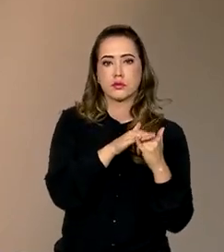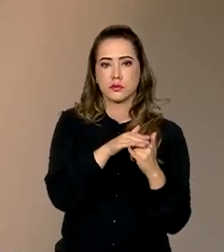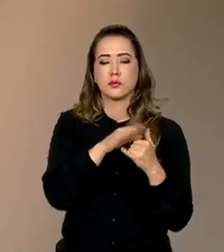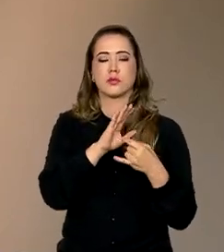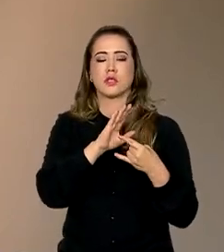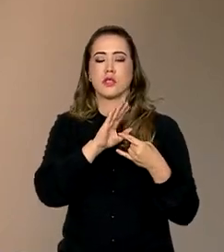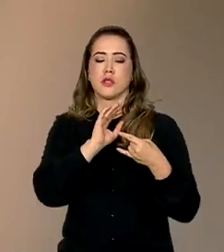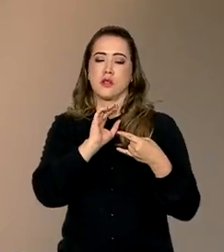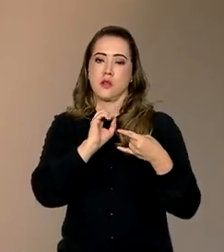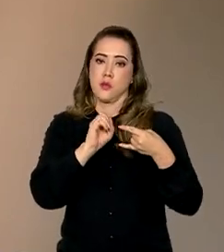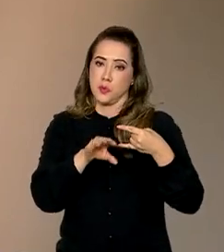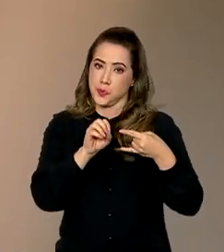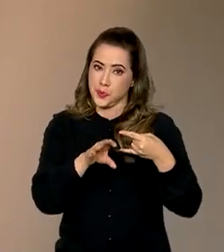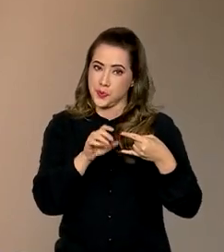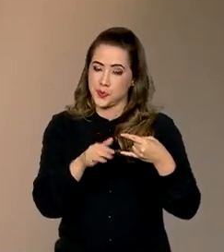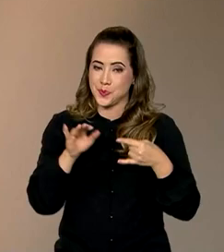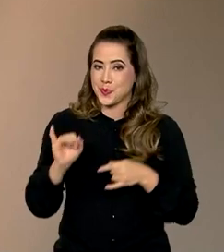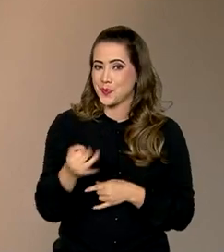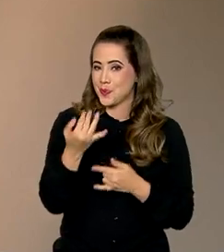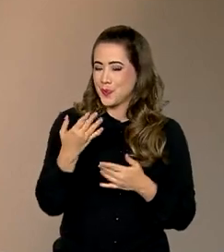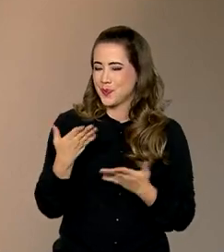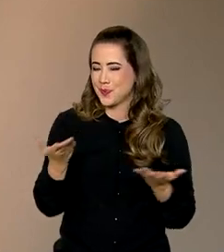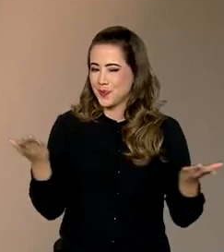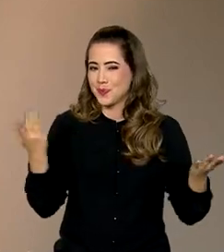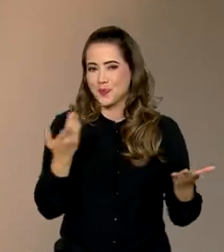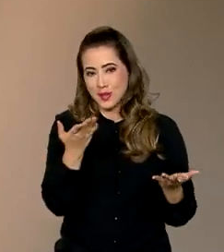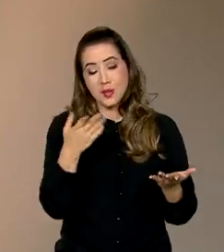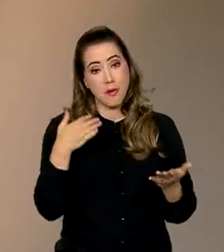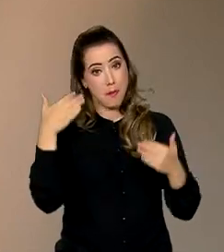Educação. Uma oportunidade imperdível para quem vai fazer a prova. veiculado no Educação. O O